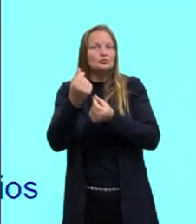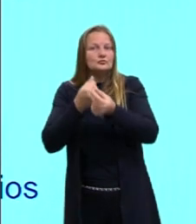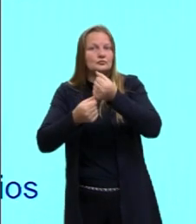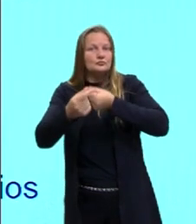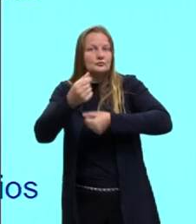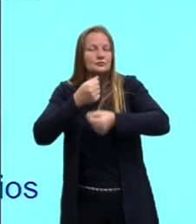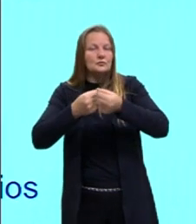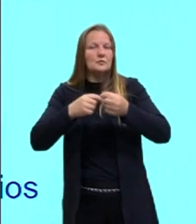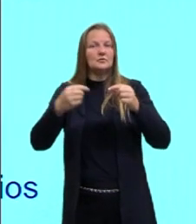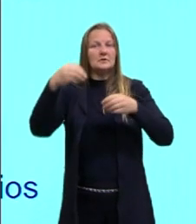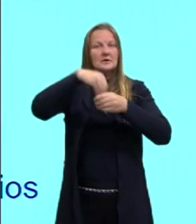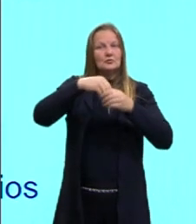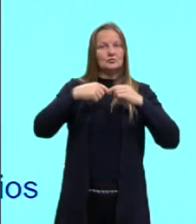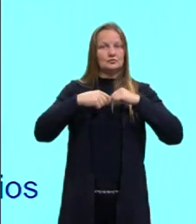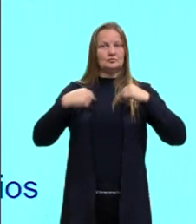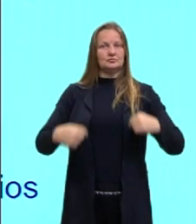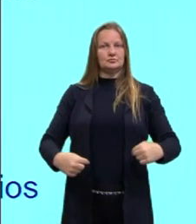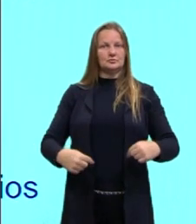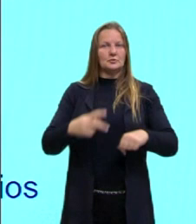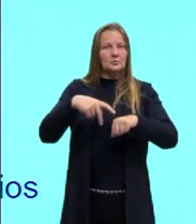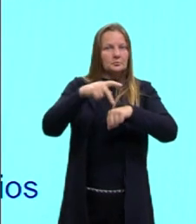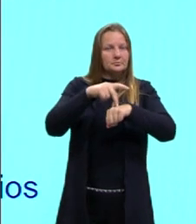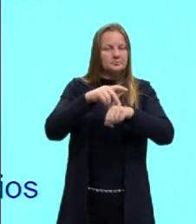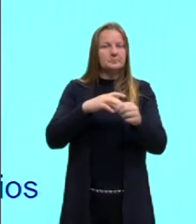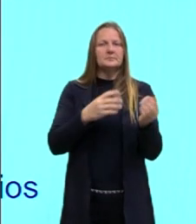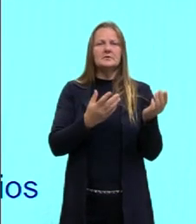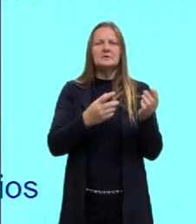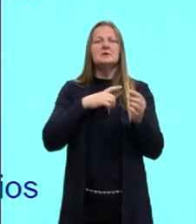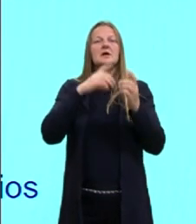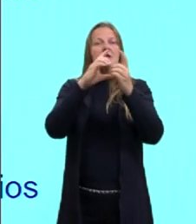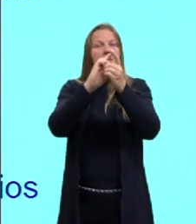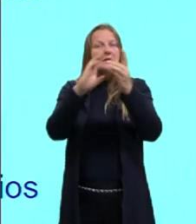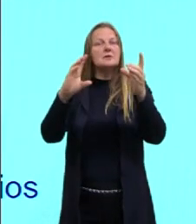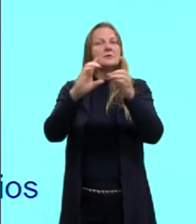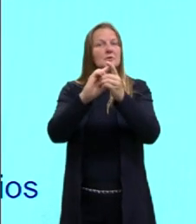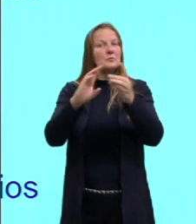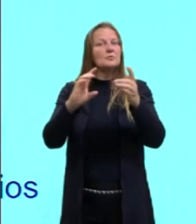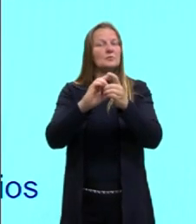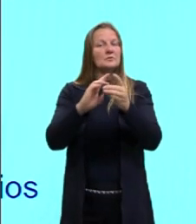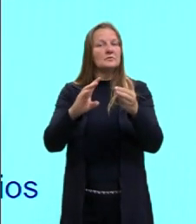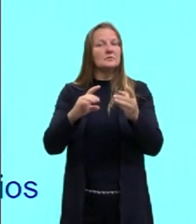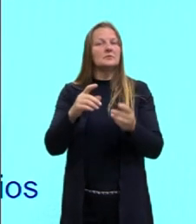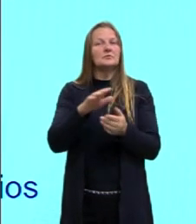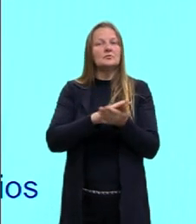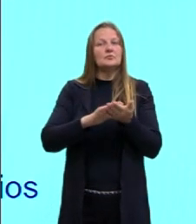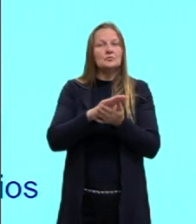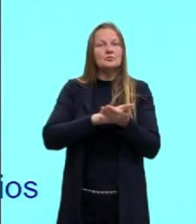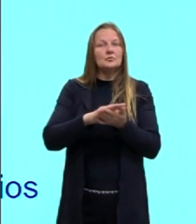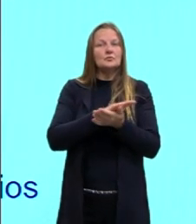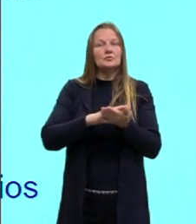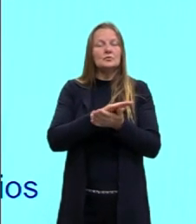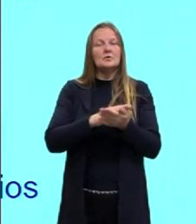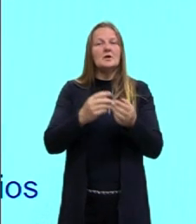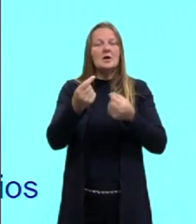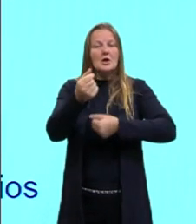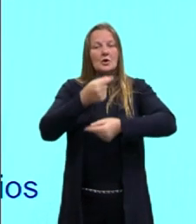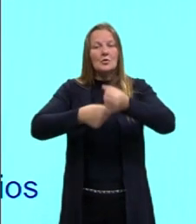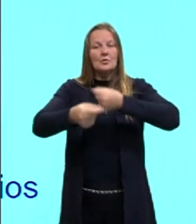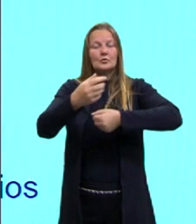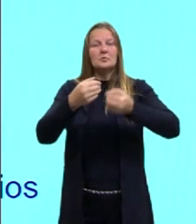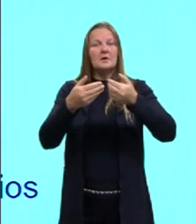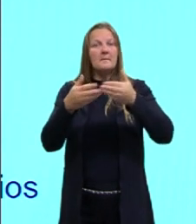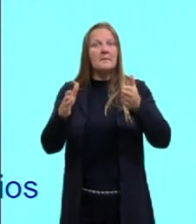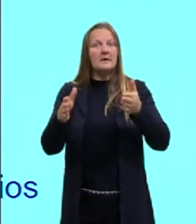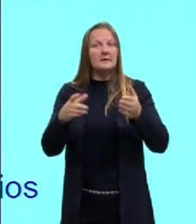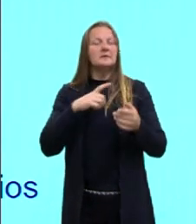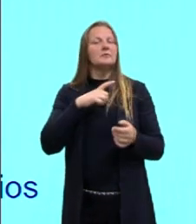temos aí na China, né, né, é uma democracia, né, sem democracia, né, e é uma economia aberta, e isso é o grande,